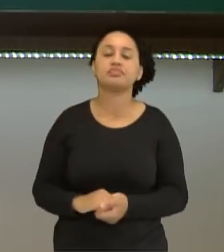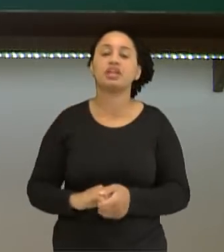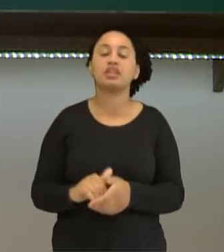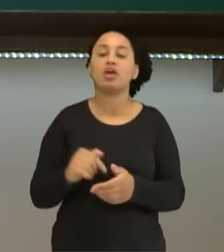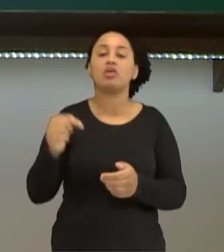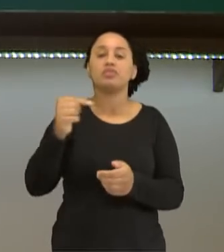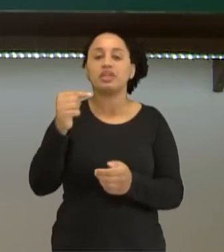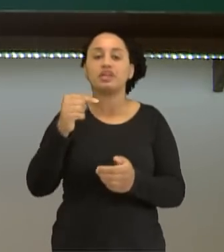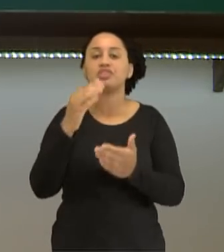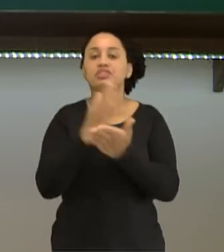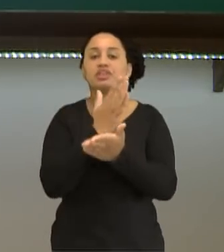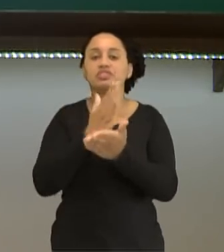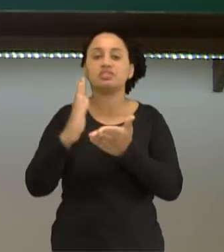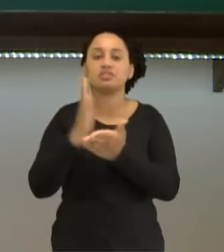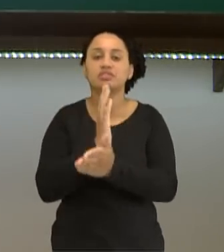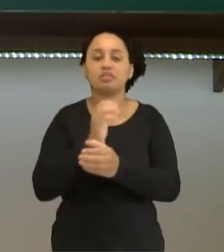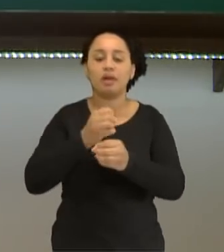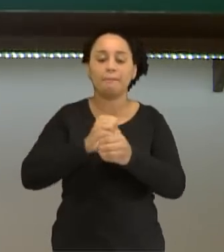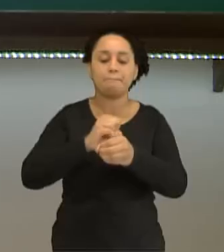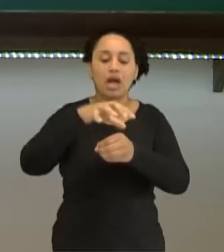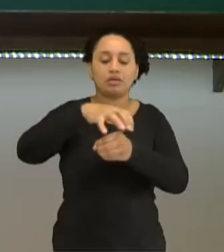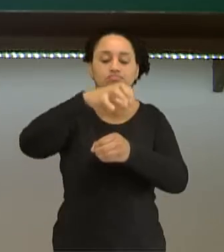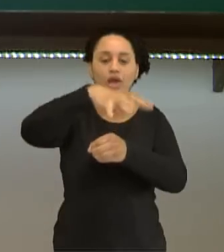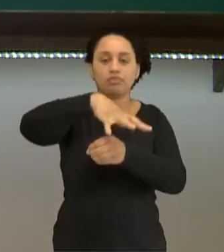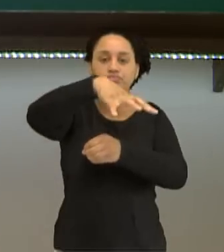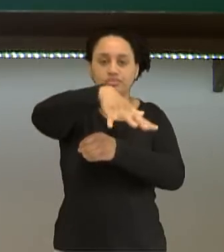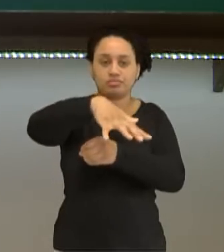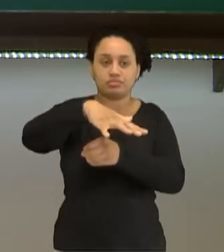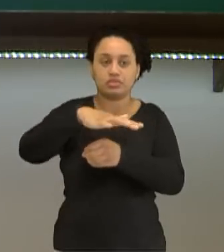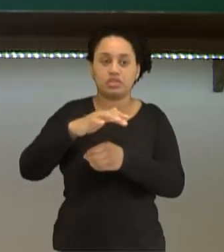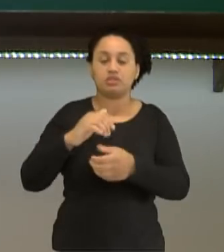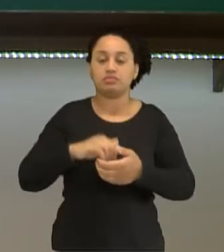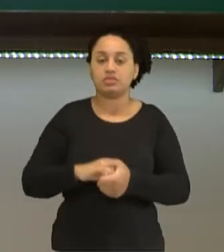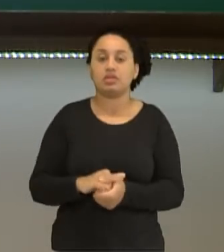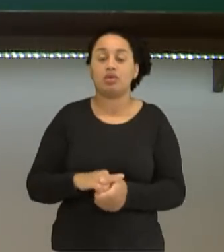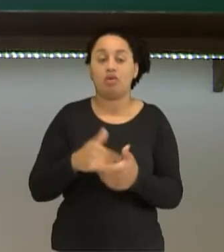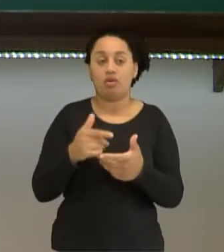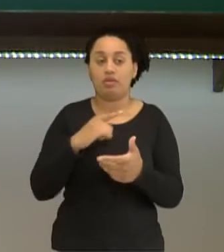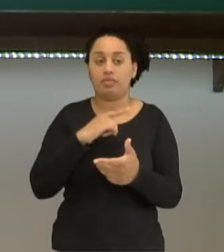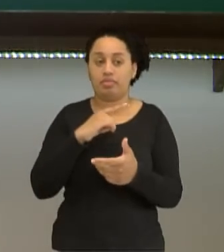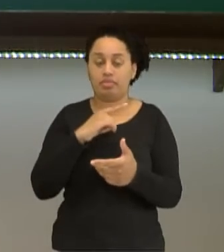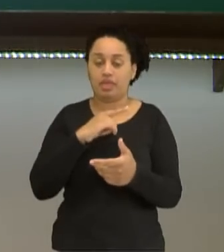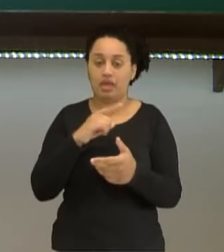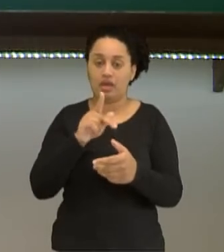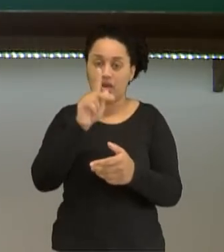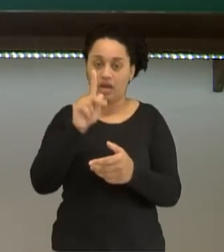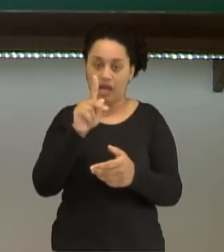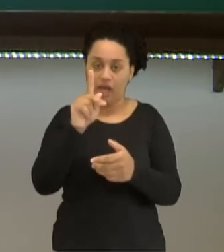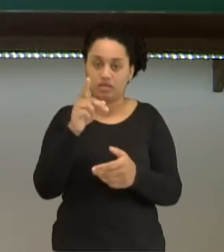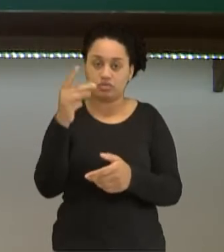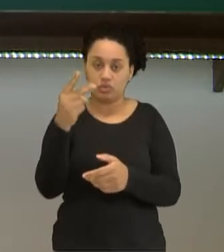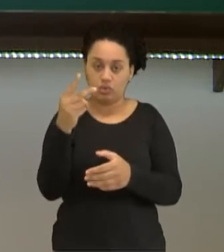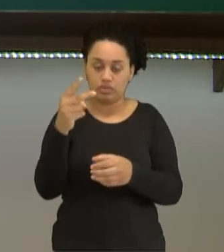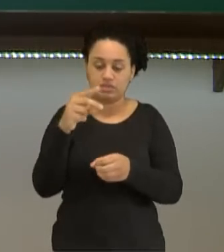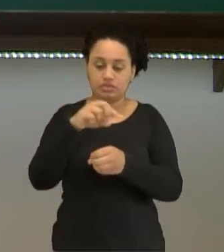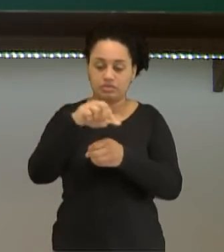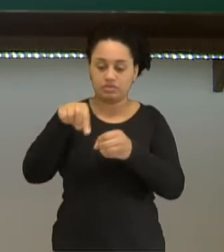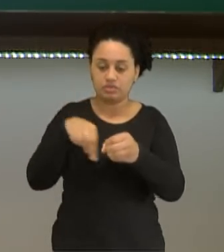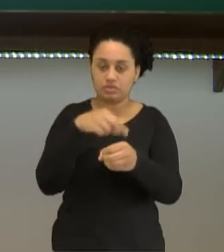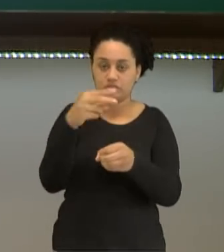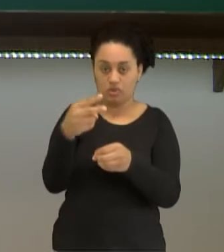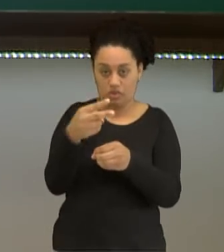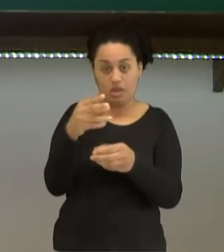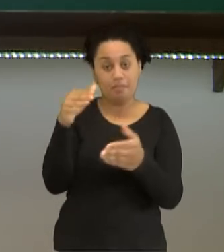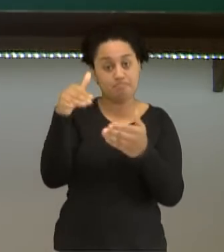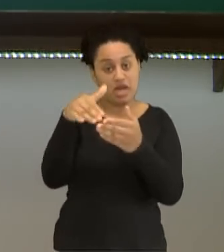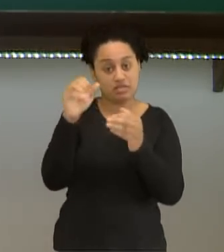distribuída nessas camadas eletrônicas. No sódio, ele tem três. Então, se na camada K eu tenho dois elétrons, é o máximo que